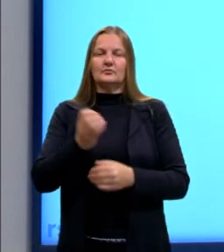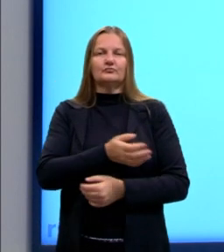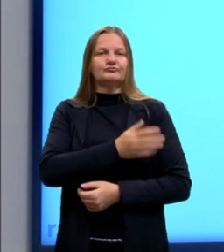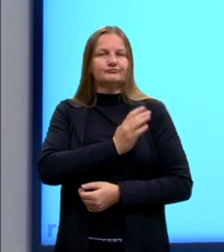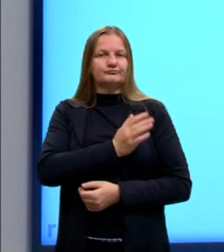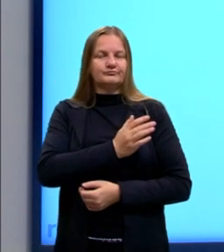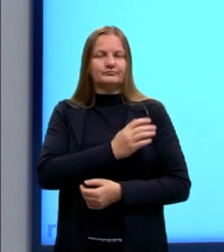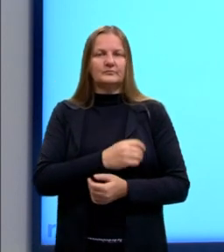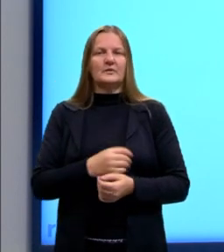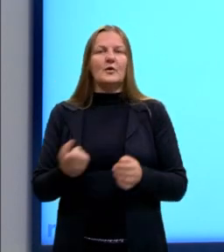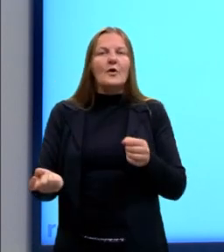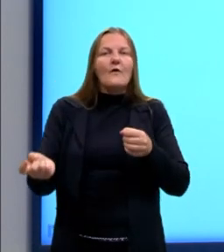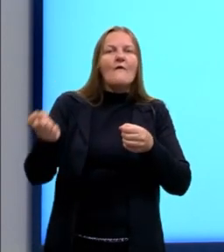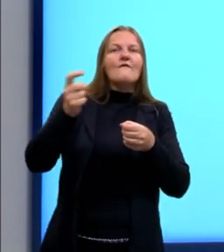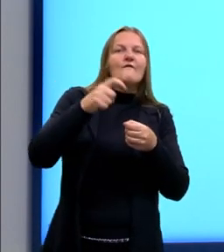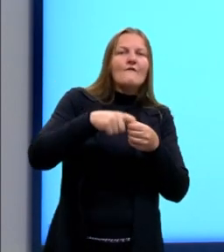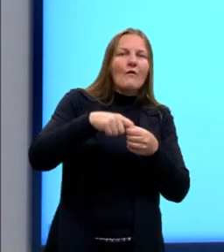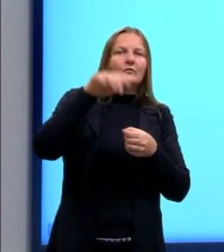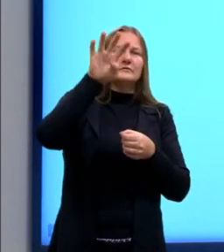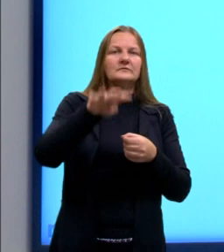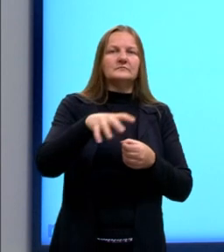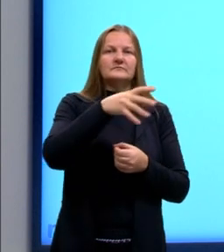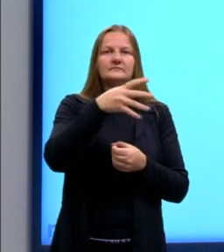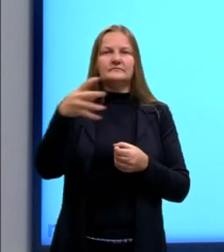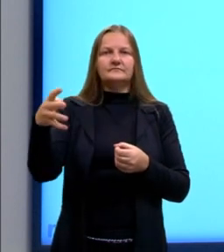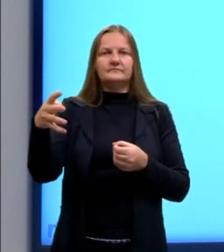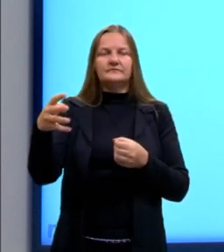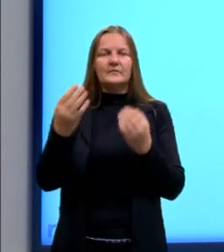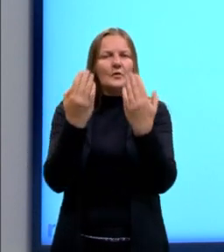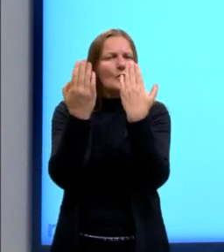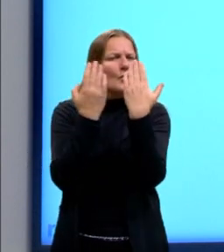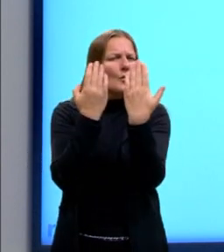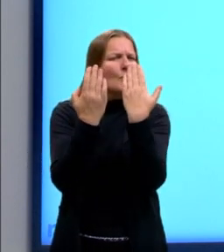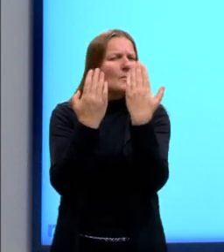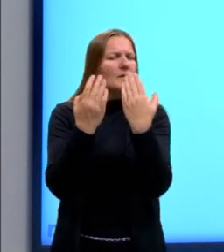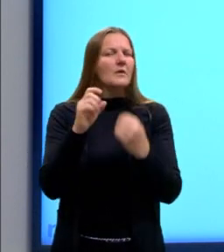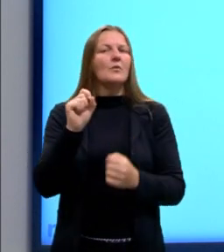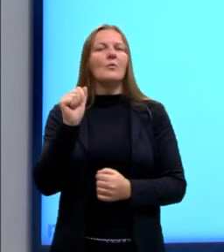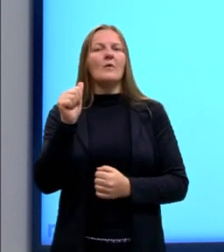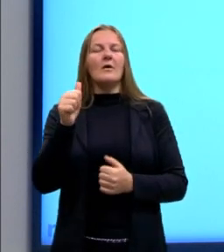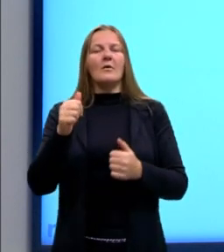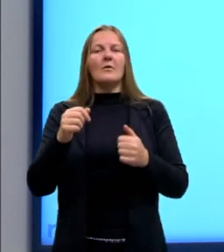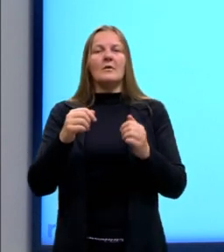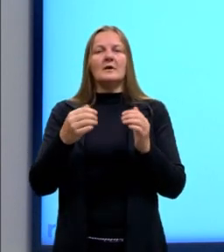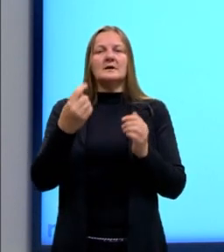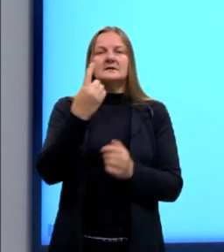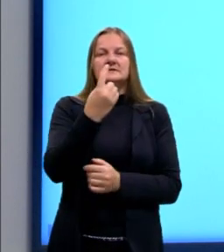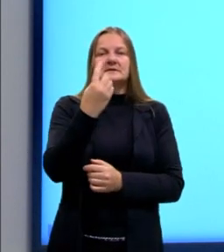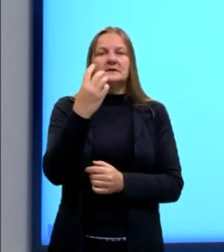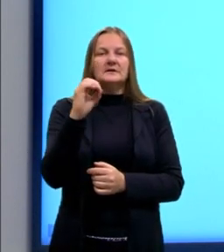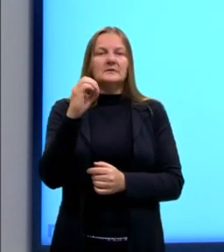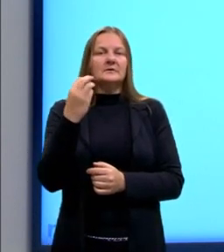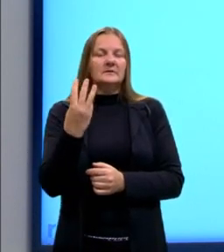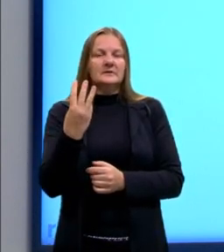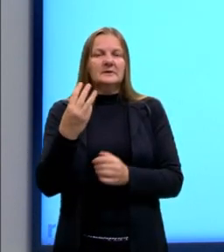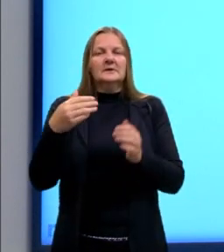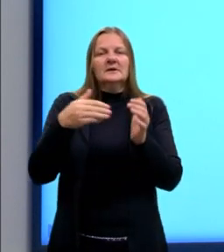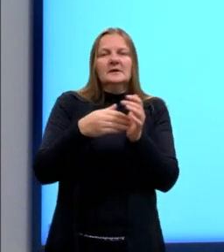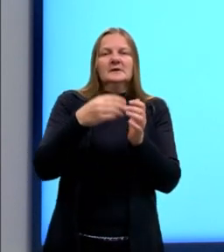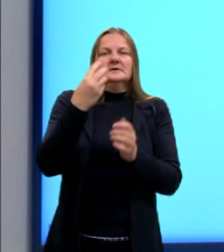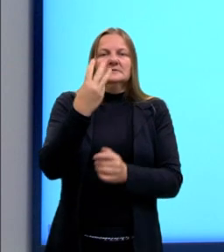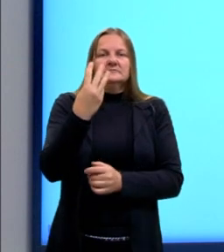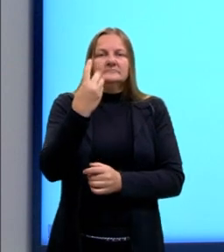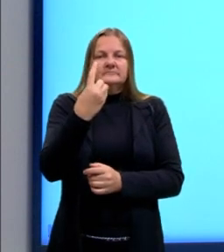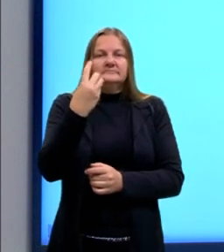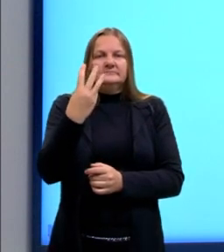Nós vamos voltar lá na tabela e vamos comparar quais valores ficam entre 103 e 135.